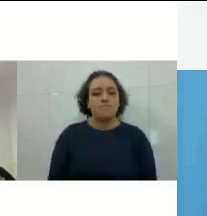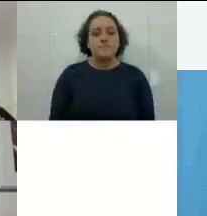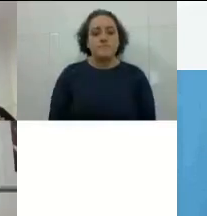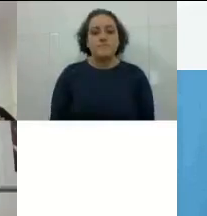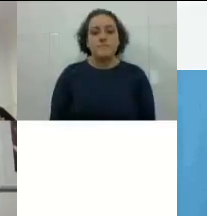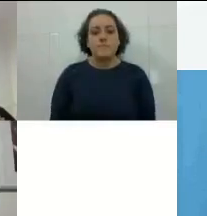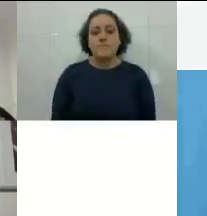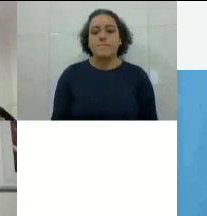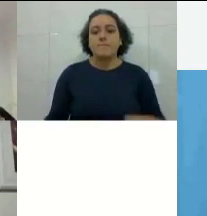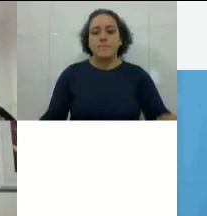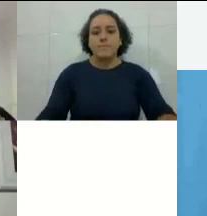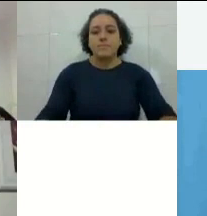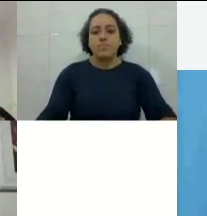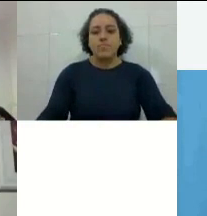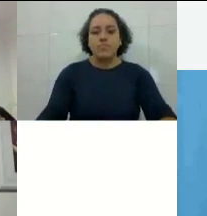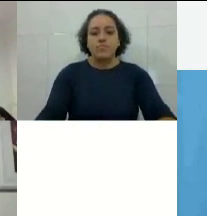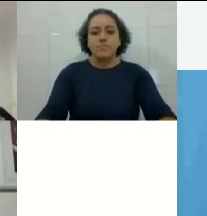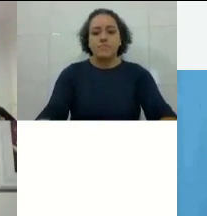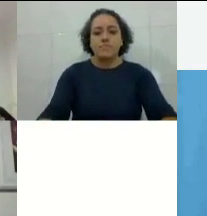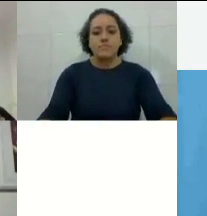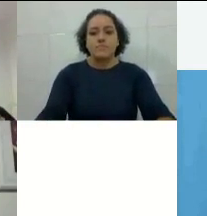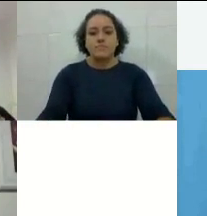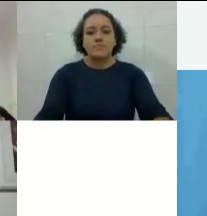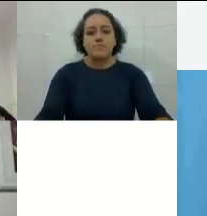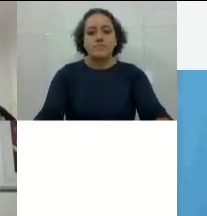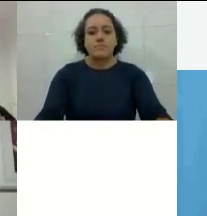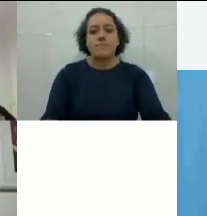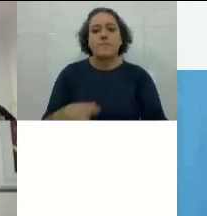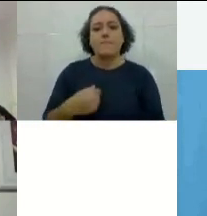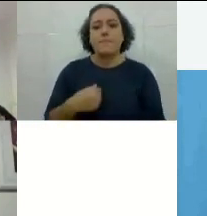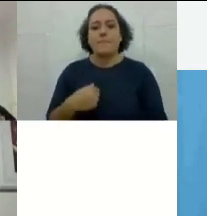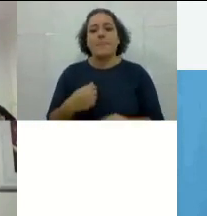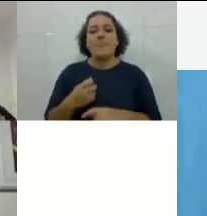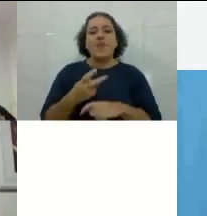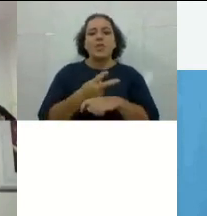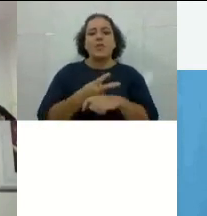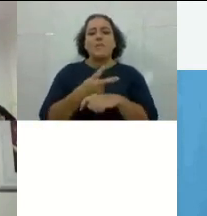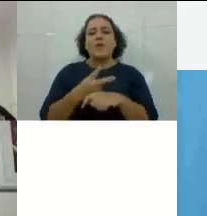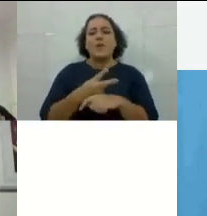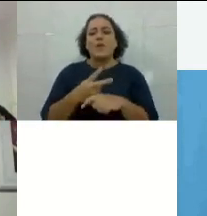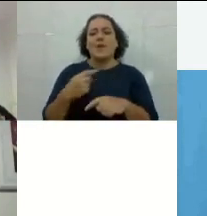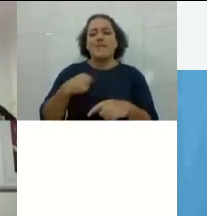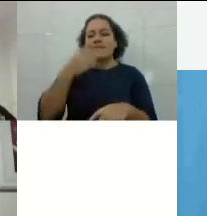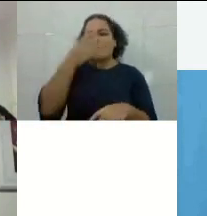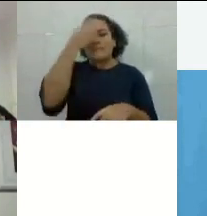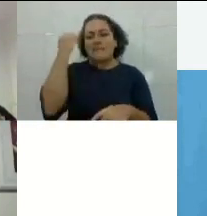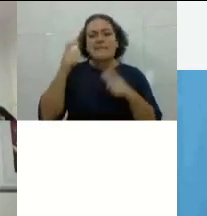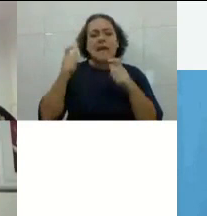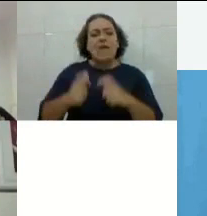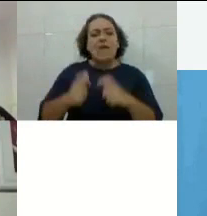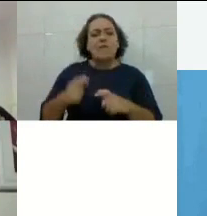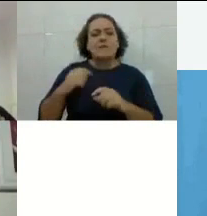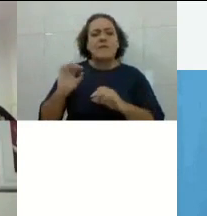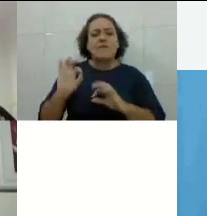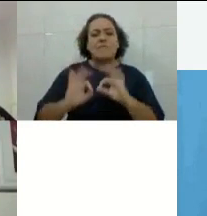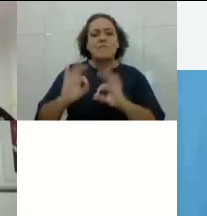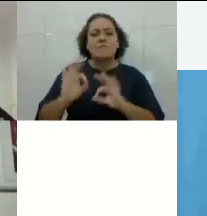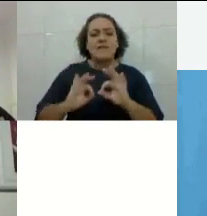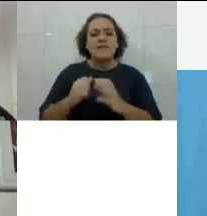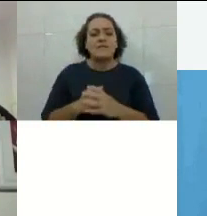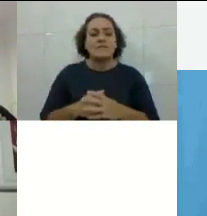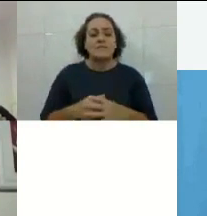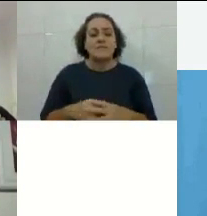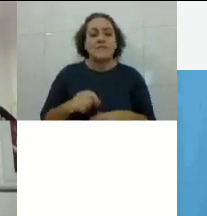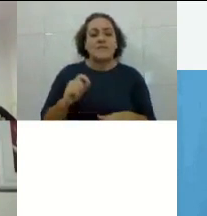Eu tô procurando aqui, que eu esqueci qual é o local que eu faço isso, você lembra? Você clica em cima do